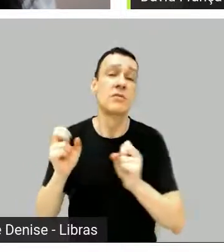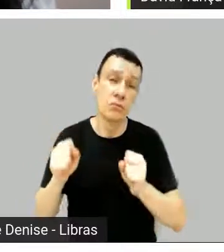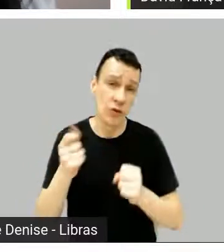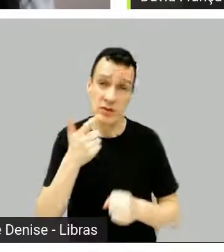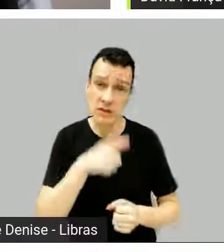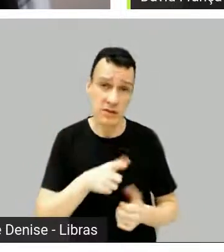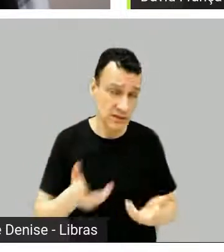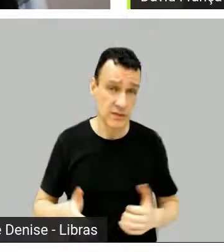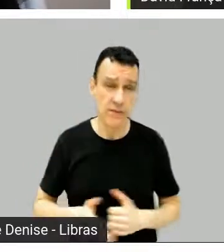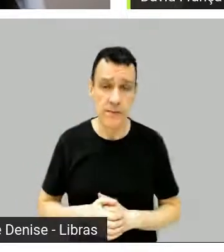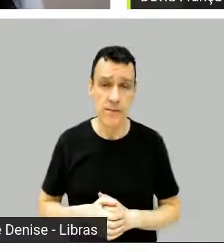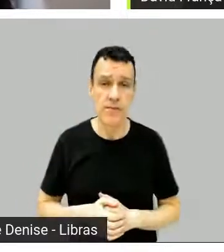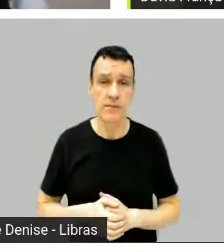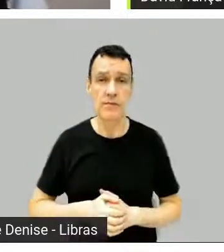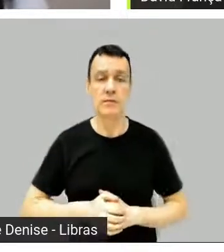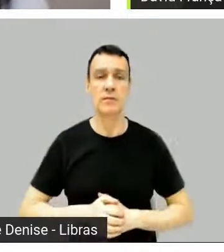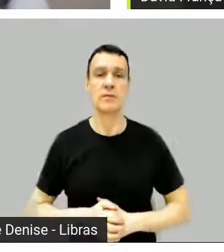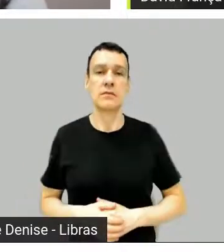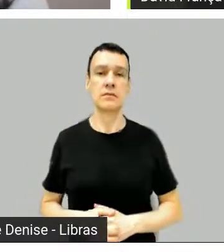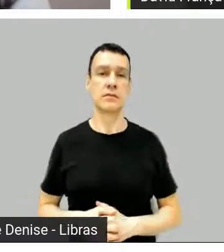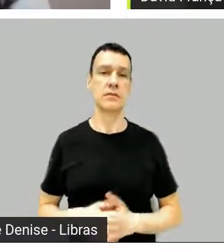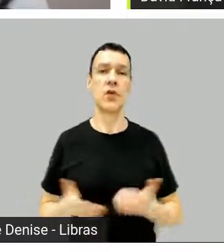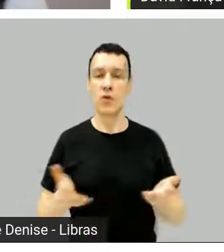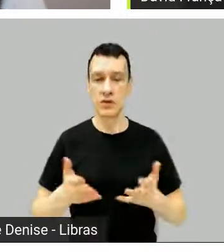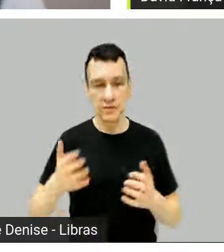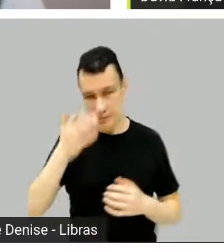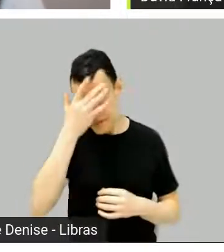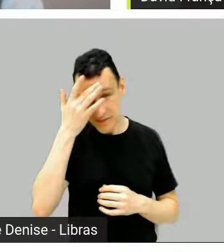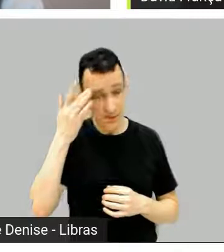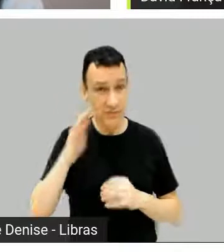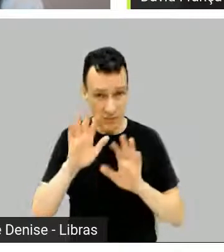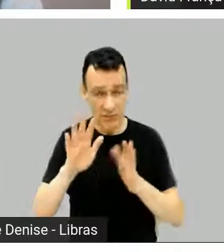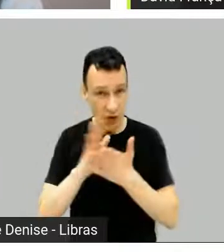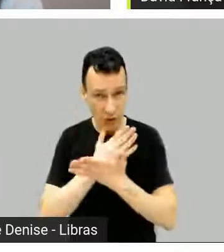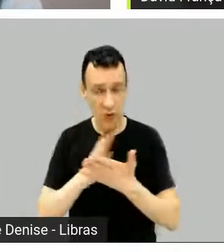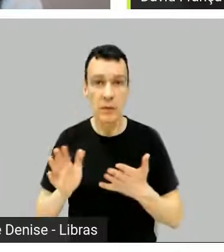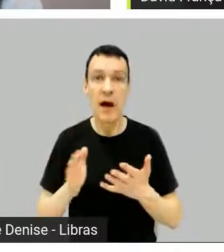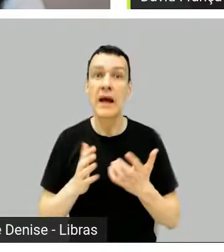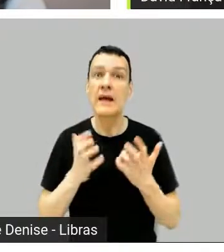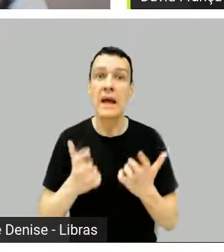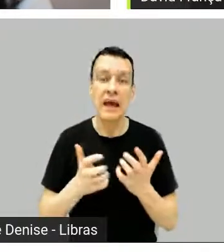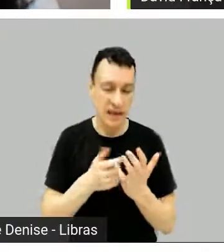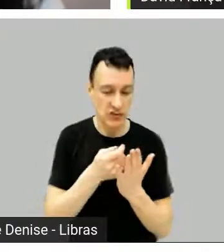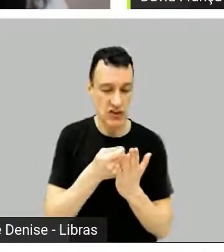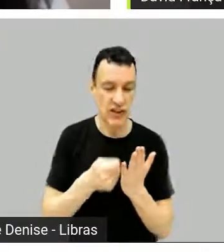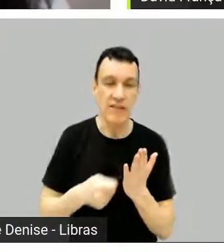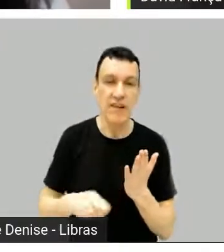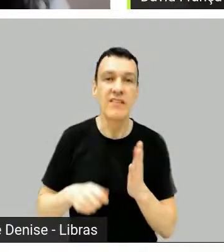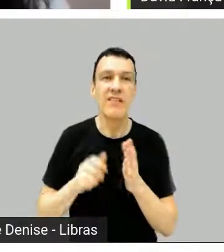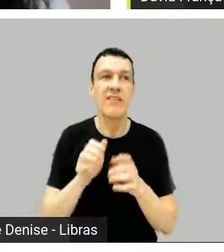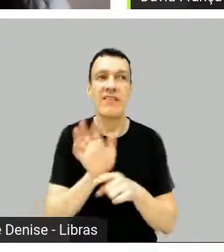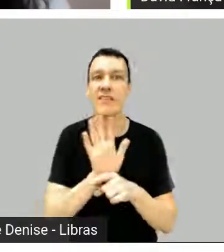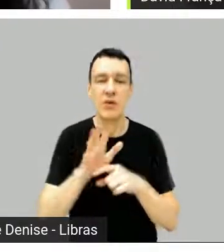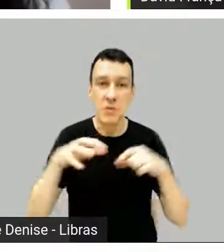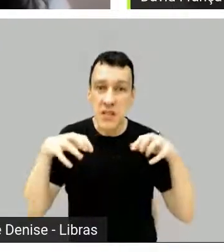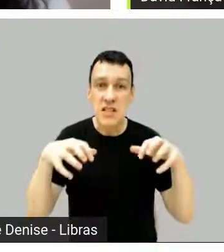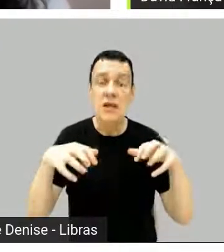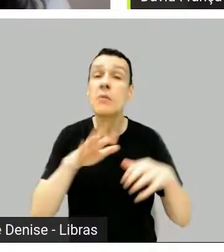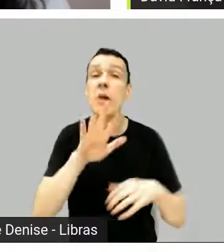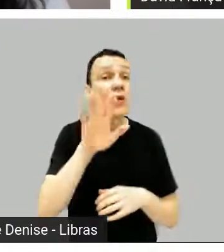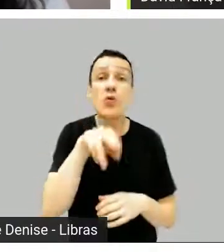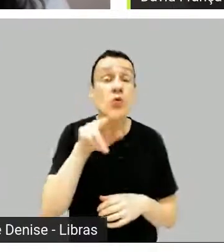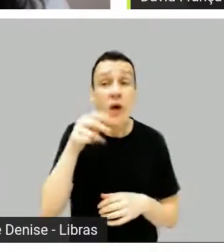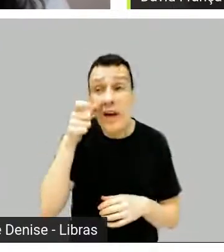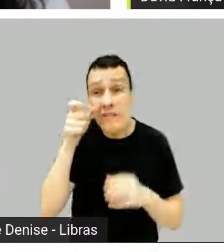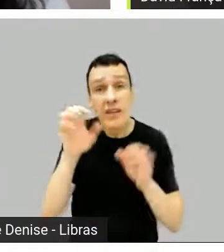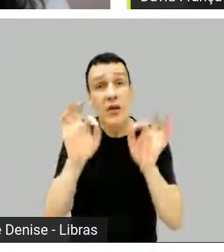pessoas tentando escrever terror que nem assistem terror, mas não dá. Ou a pessoa quer escrever